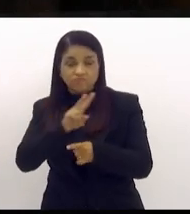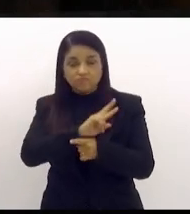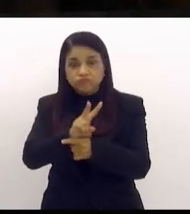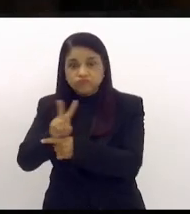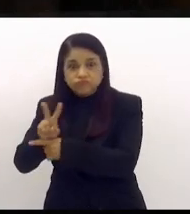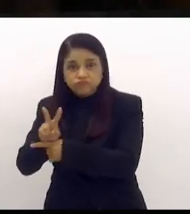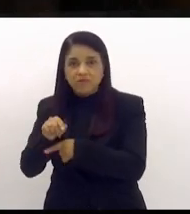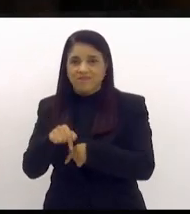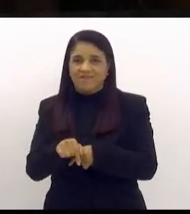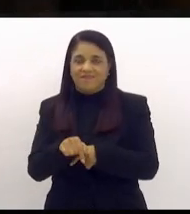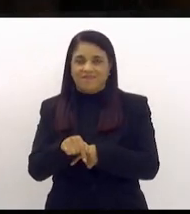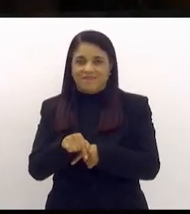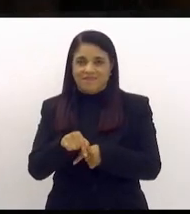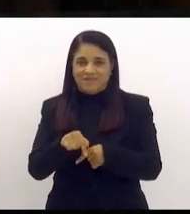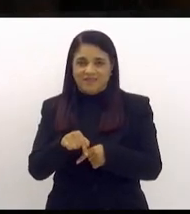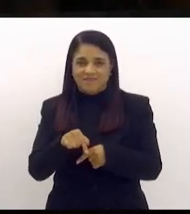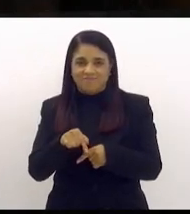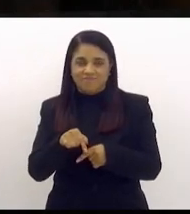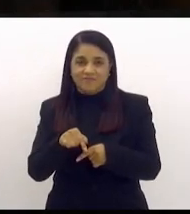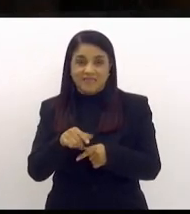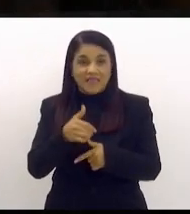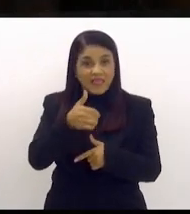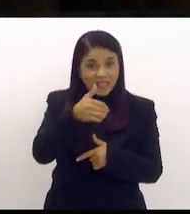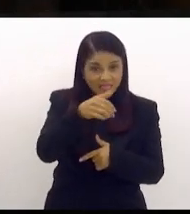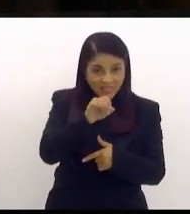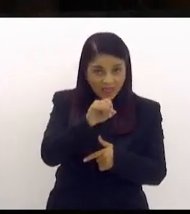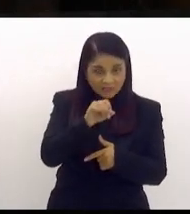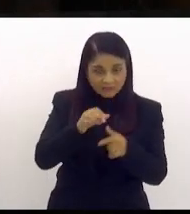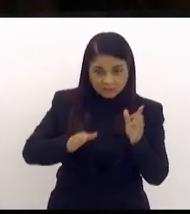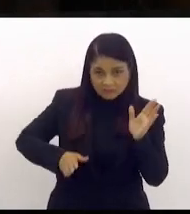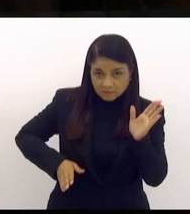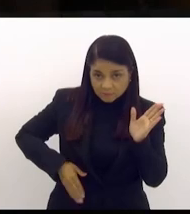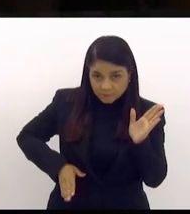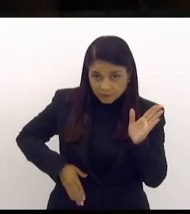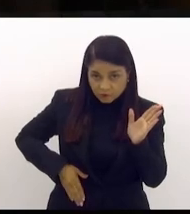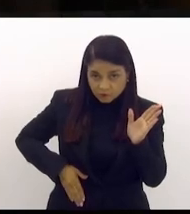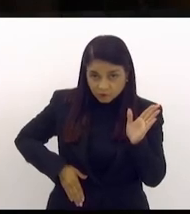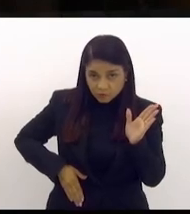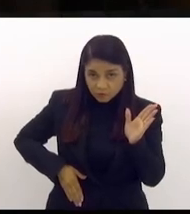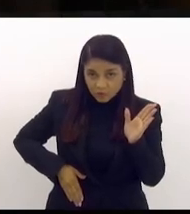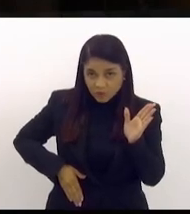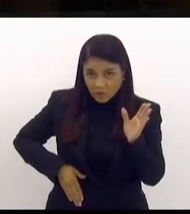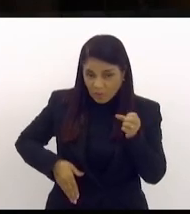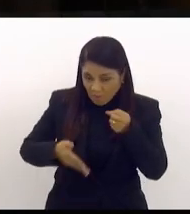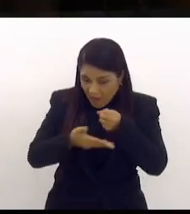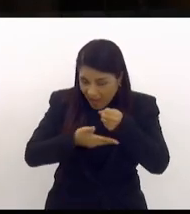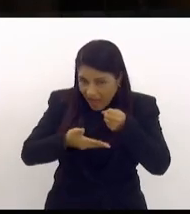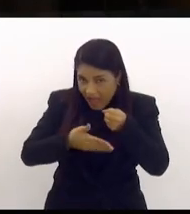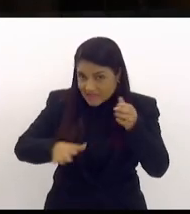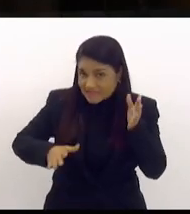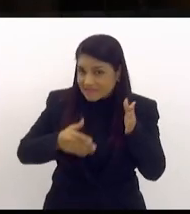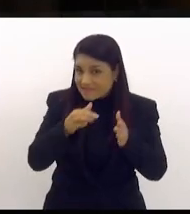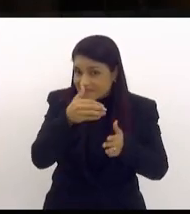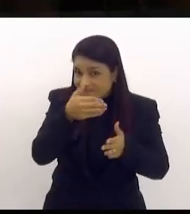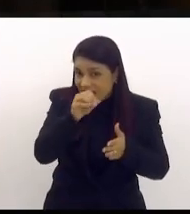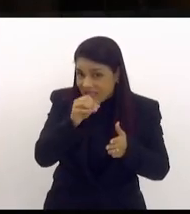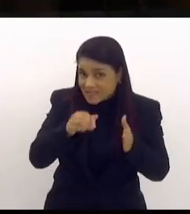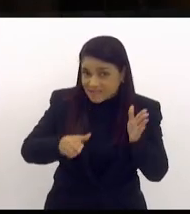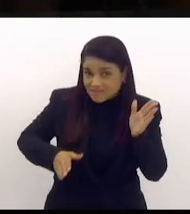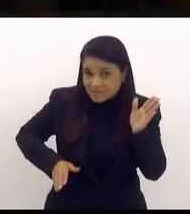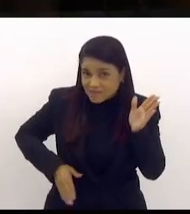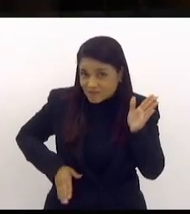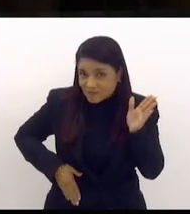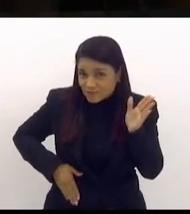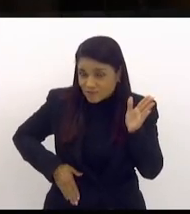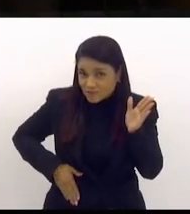é miliciano ou narcotraficante, 10 bandidos. Não, por baixo, para facilitar a coisa. São 14